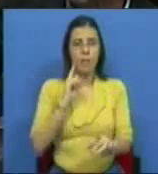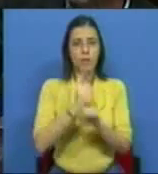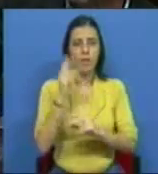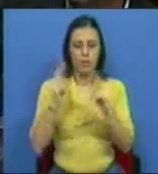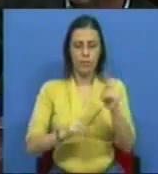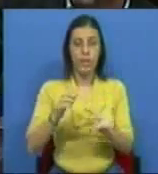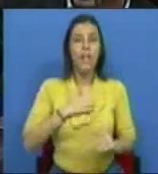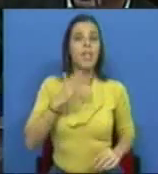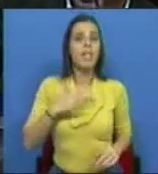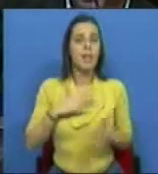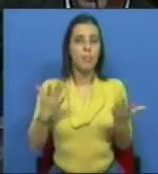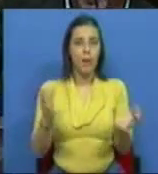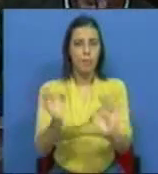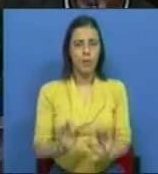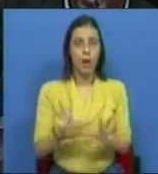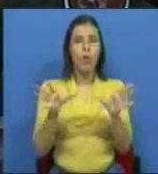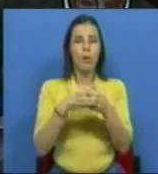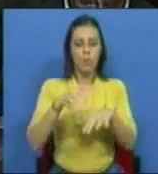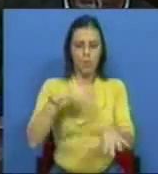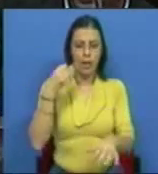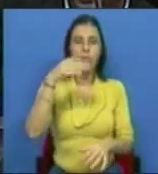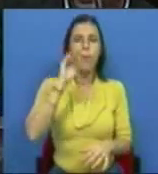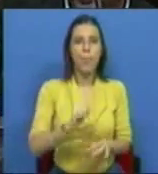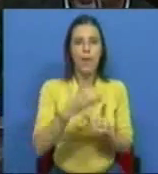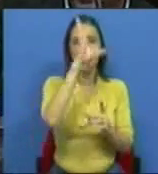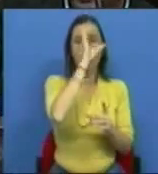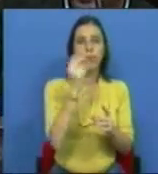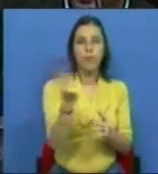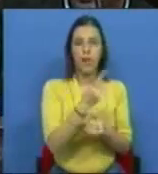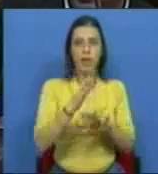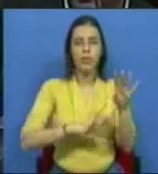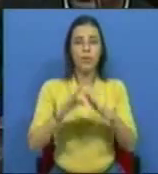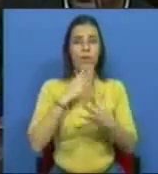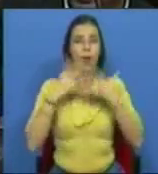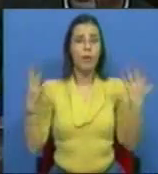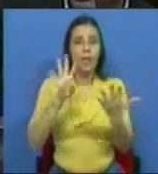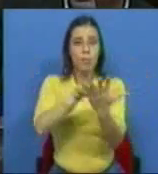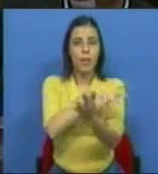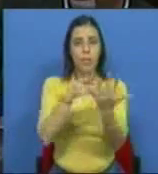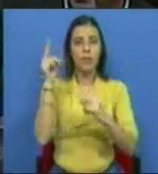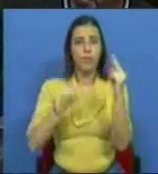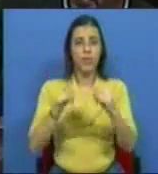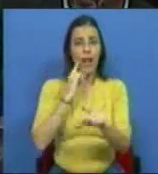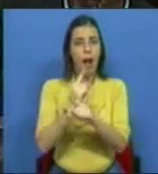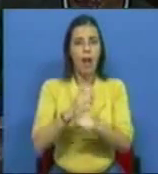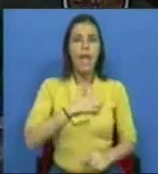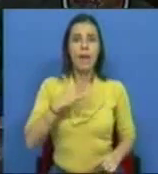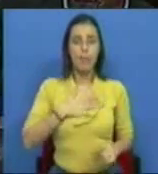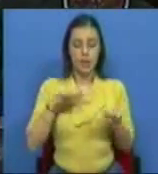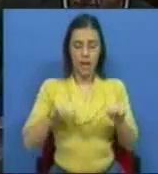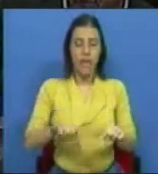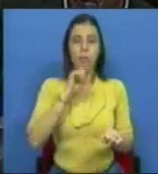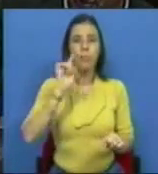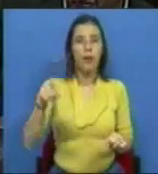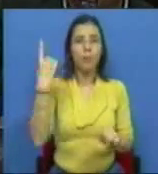fiscal destas empresas. O Grupo Parlamentar do PS com o Governo são quem está a fazer o grande planeamento fiscal destas empresas. Porque aqui